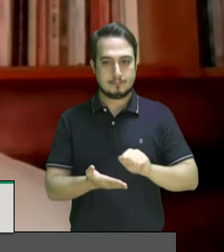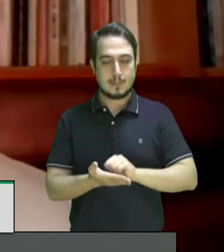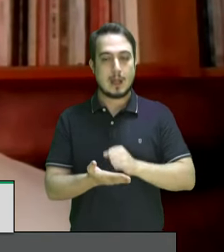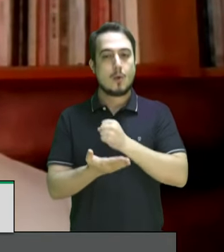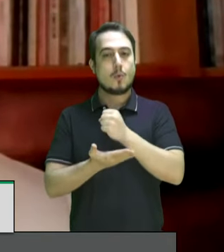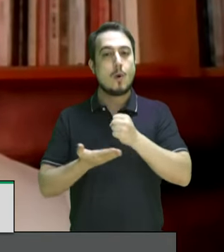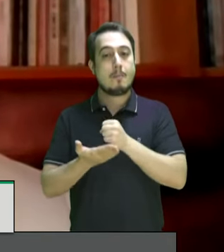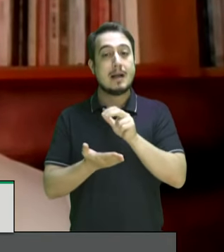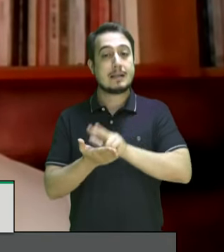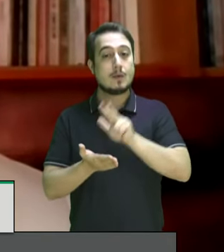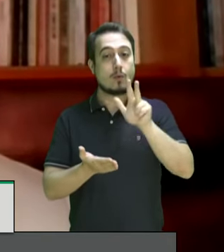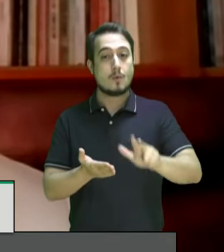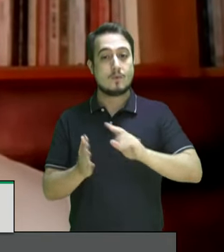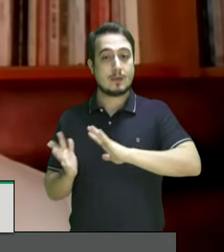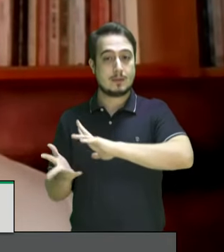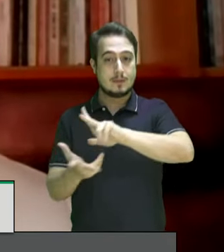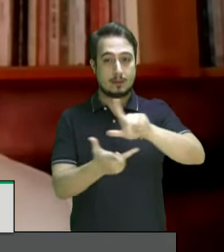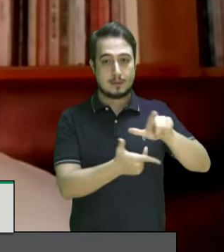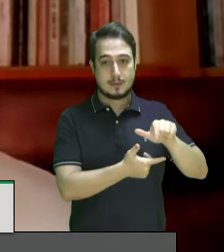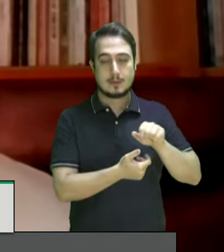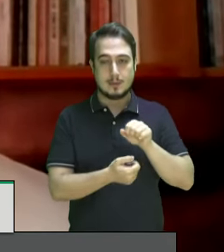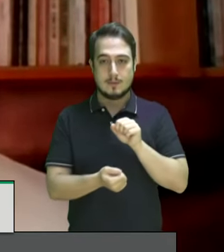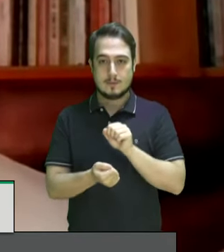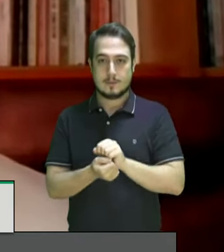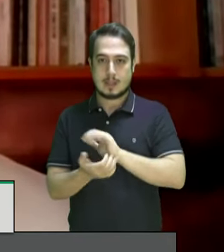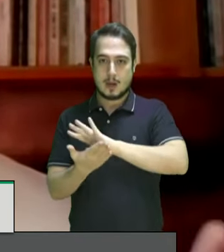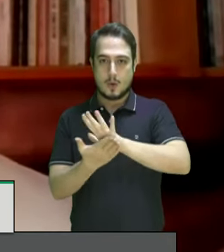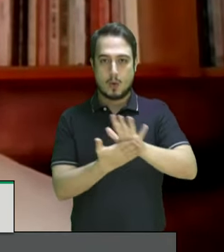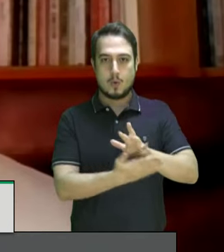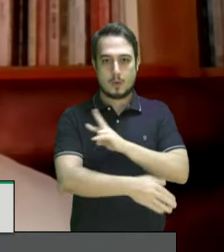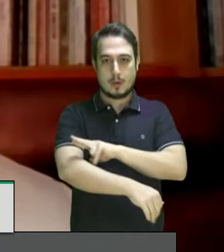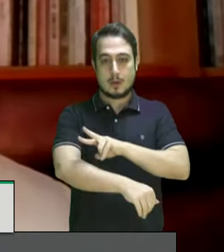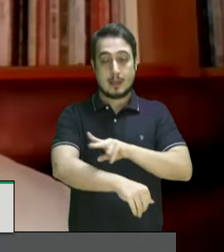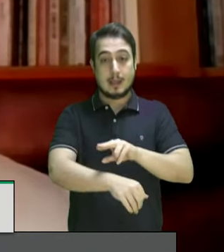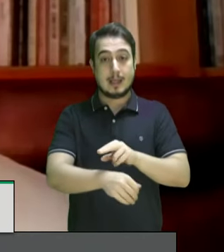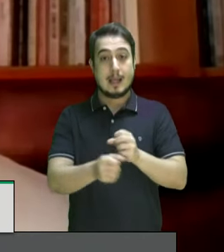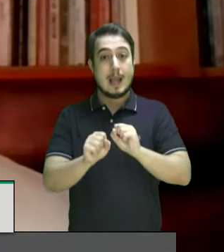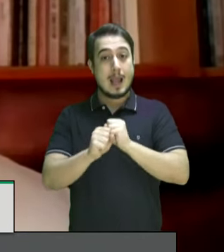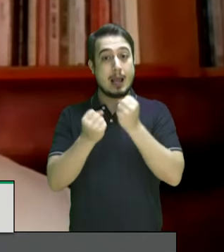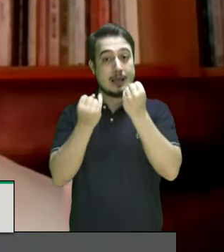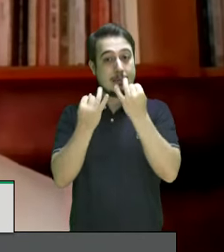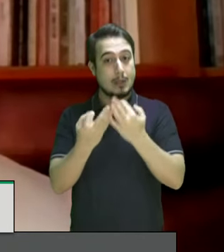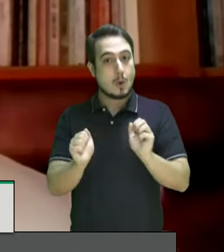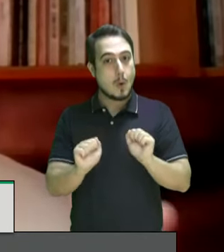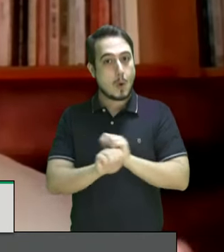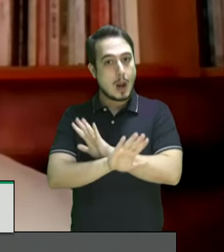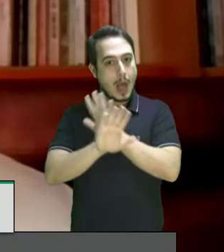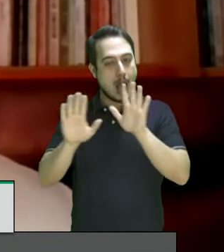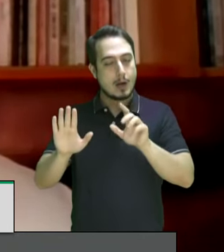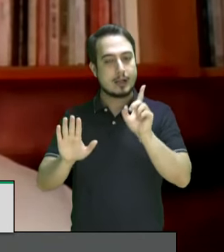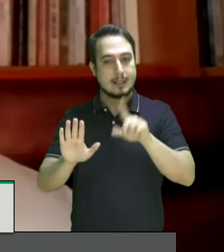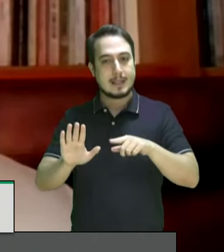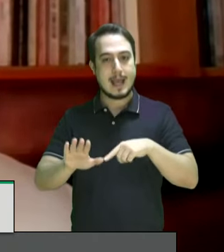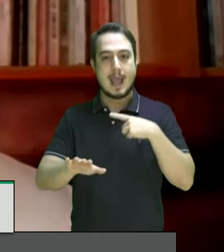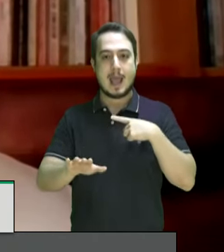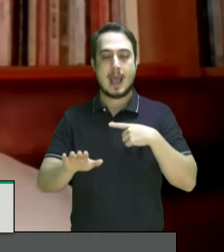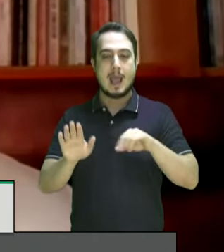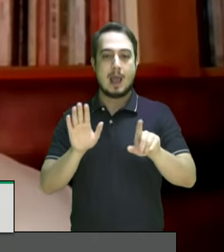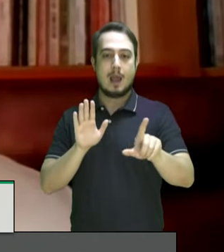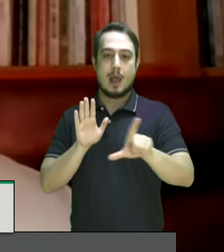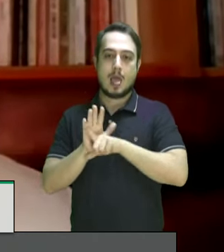Convenção Internacional para a Abenção de Inclinação Racial e deixou muito claro que é uma prática ilegal,